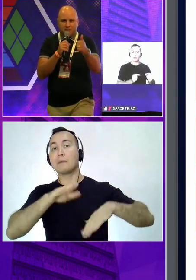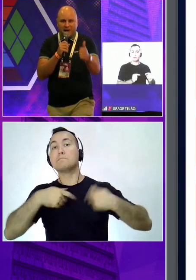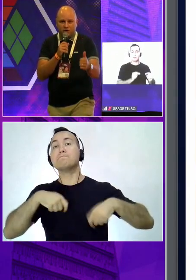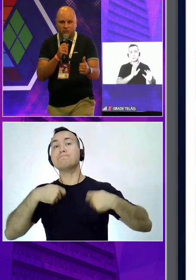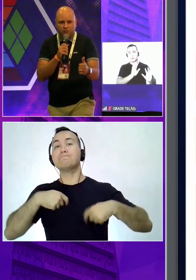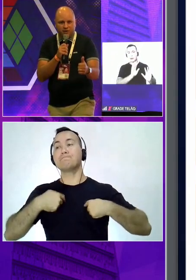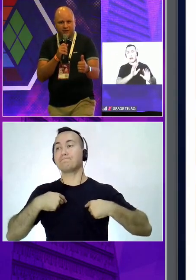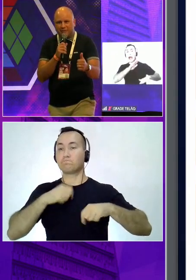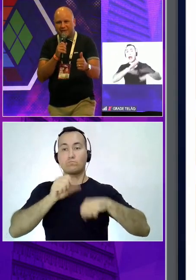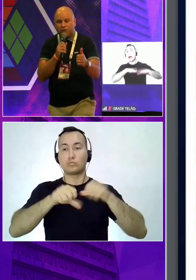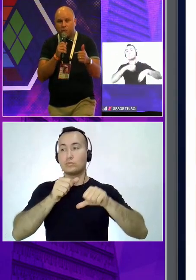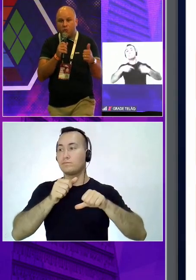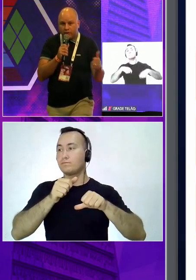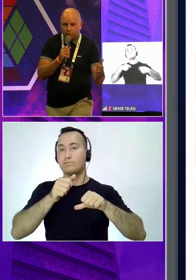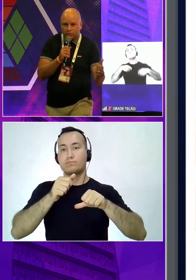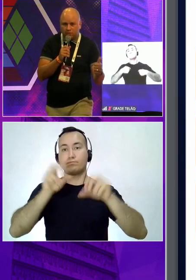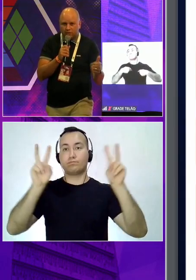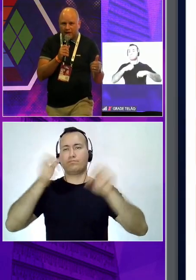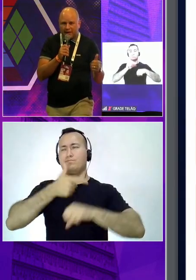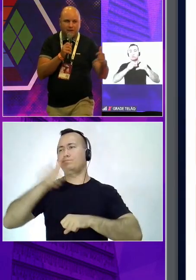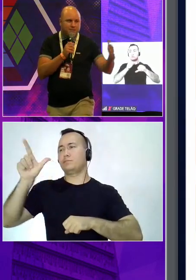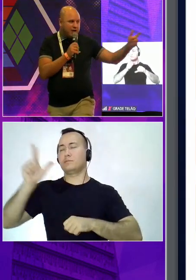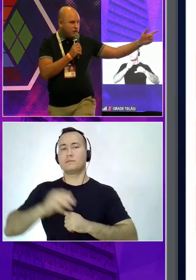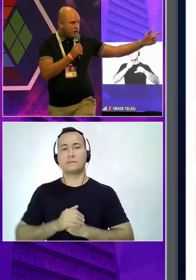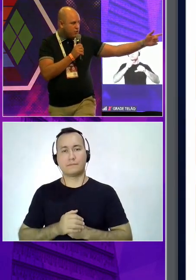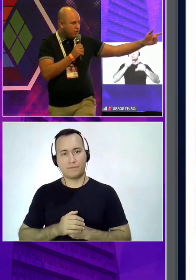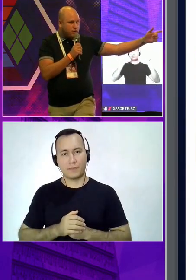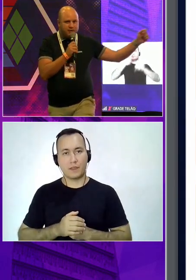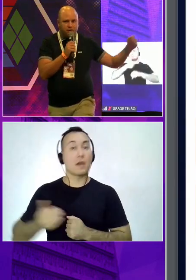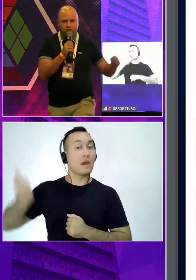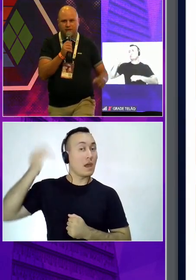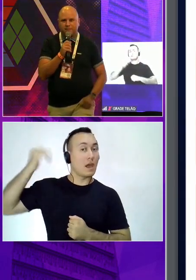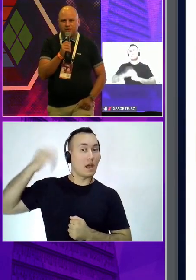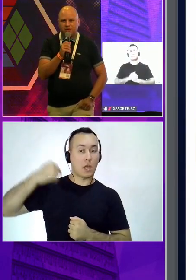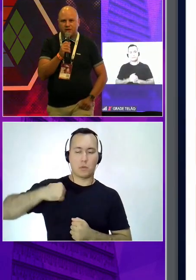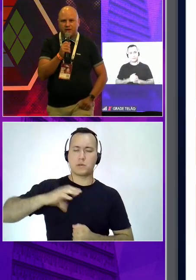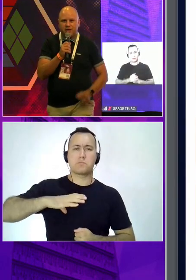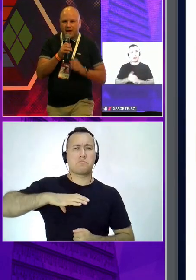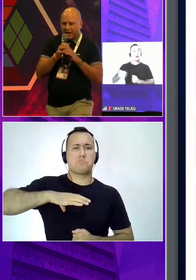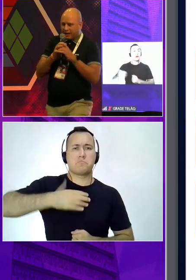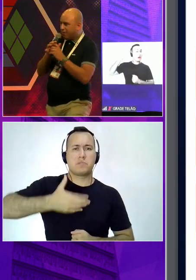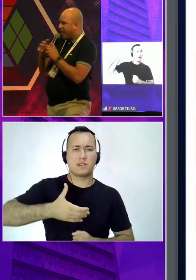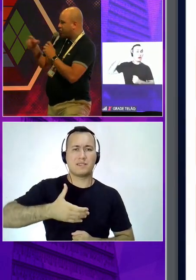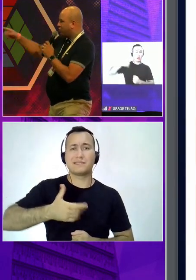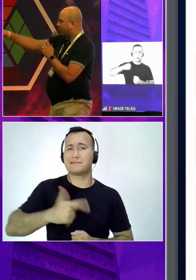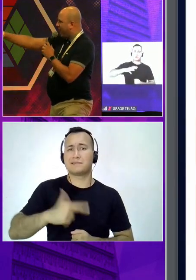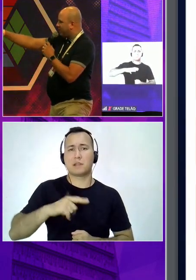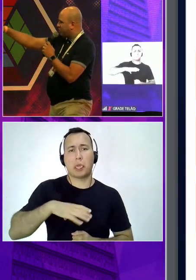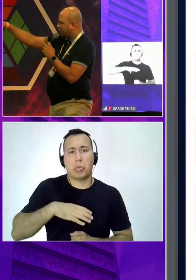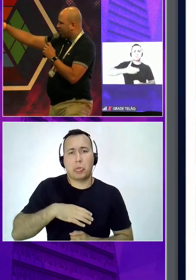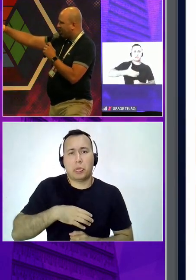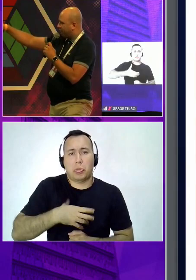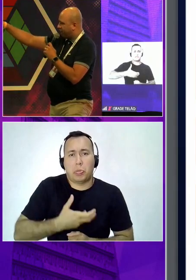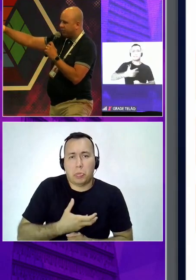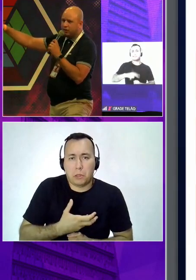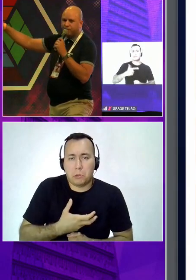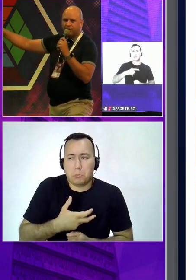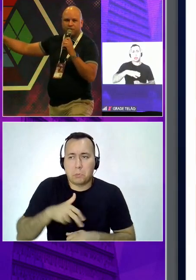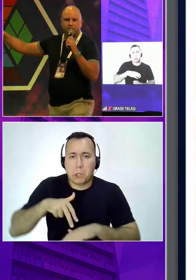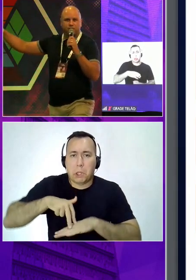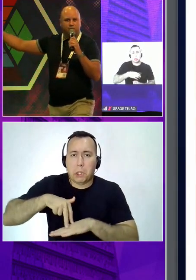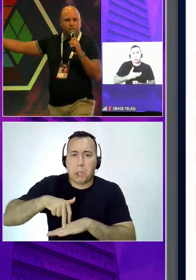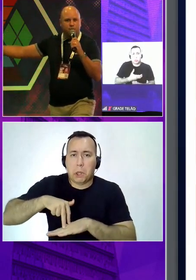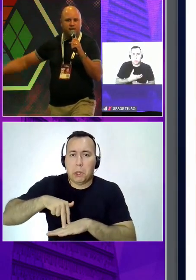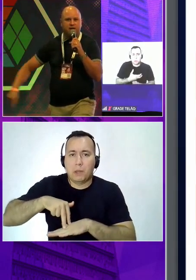Minha baixa confiança me travou muito. Aquela imagem que eu tinha do Nelson da Capitinga, aquela imagem do pai que xingava o filho porque o